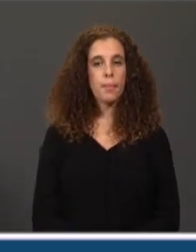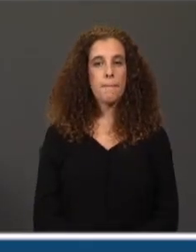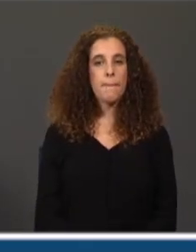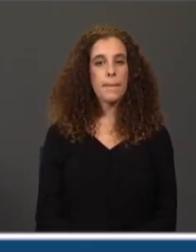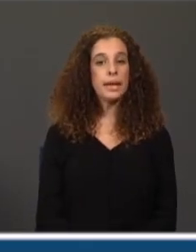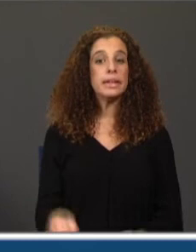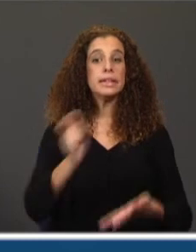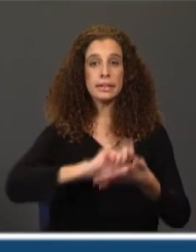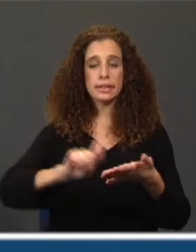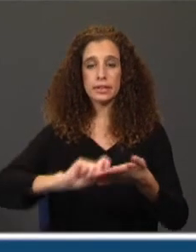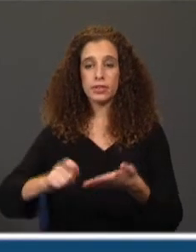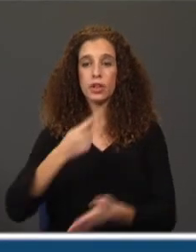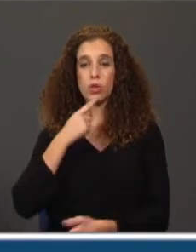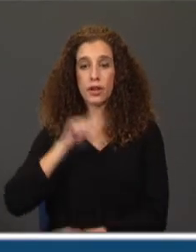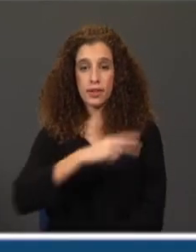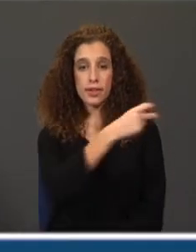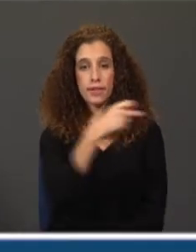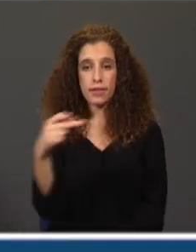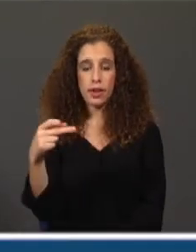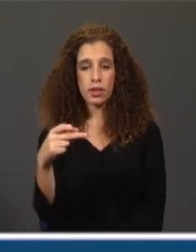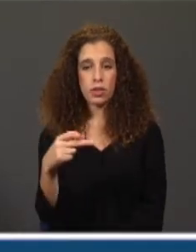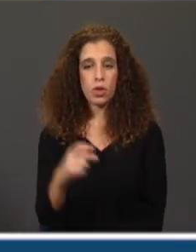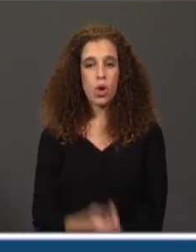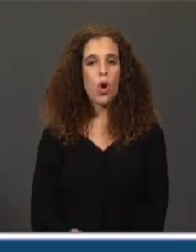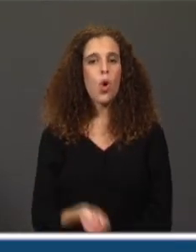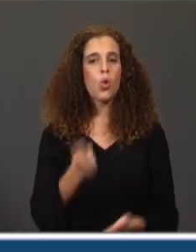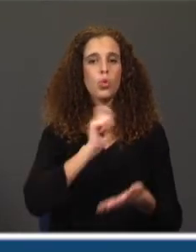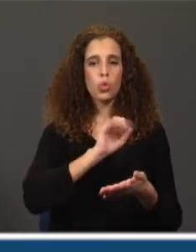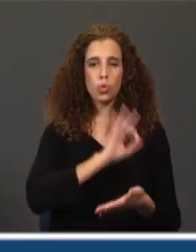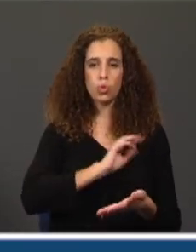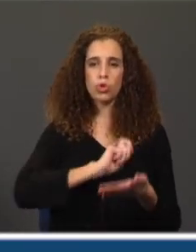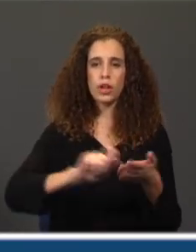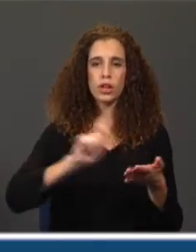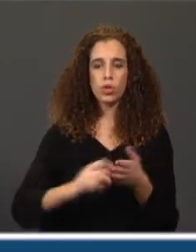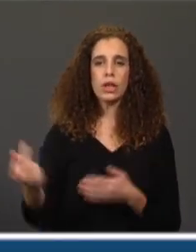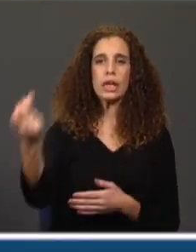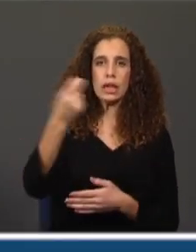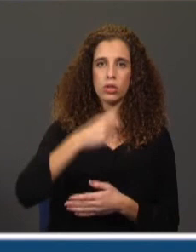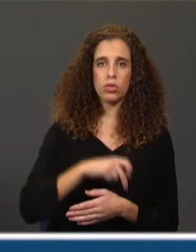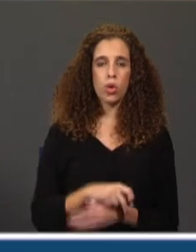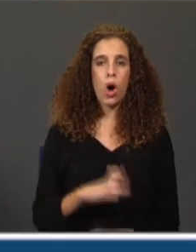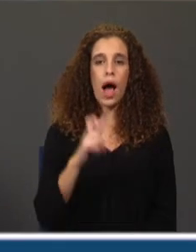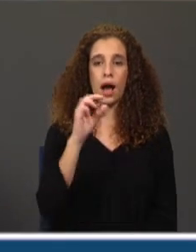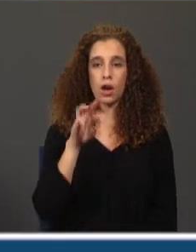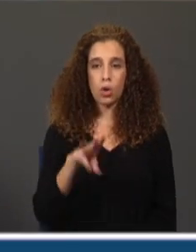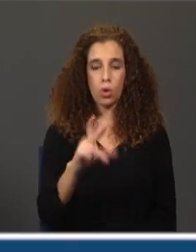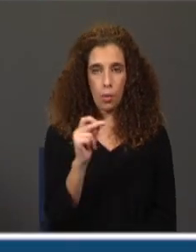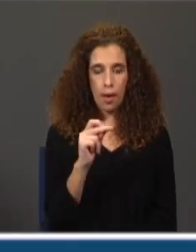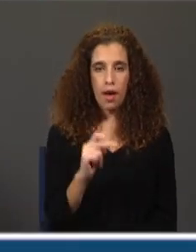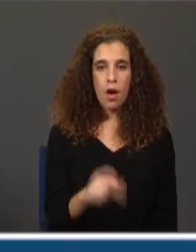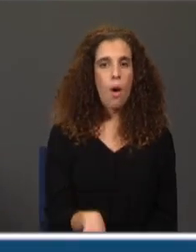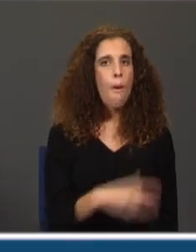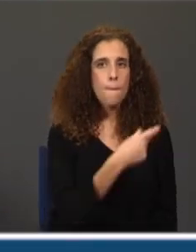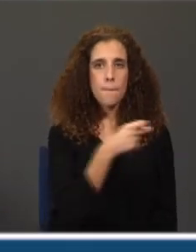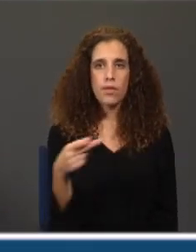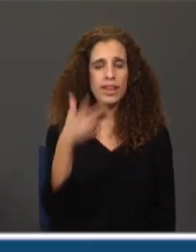reescrever esta frase O escritor regressou a Roma. Portanto, uma frase muito simples, muito